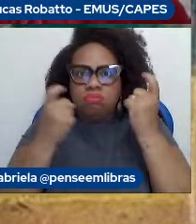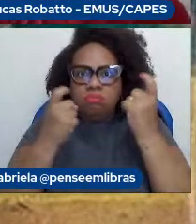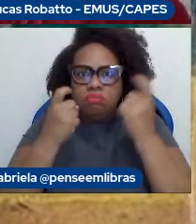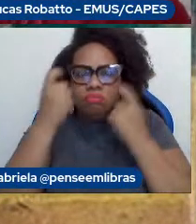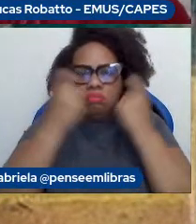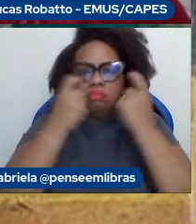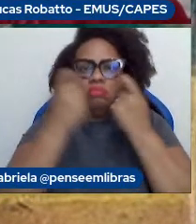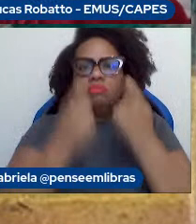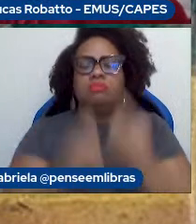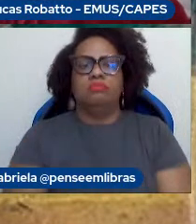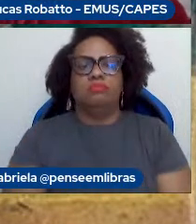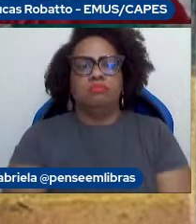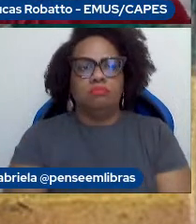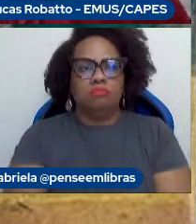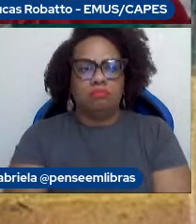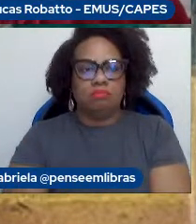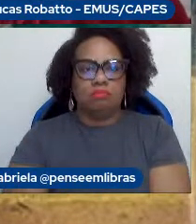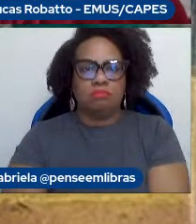Bom, próximo slide.